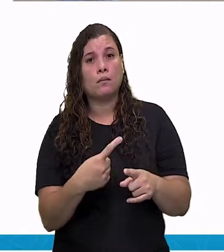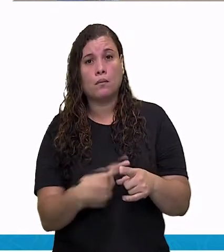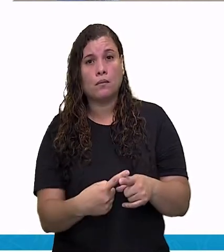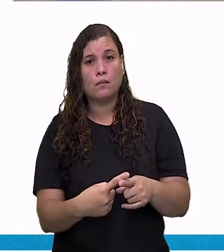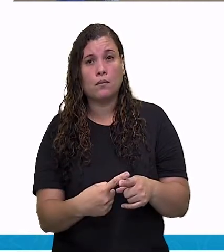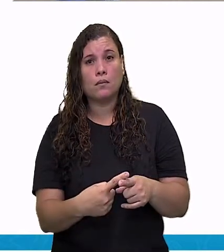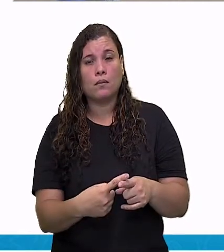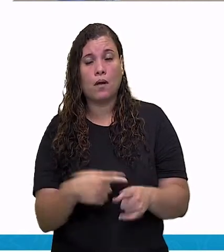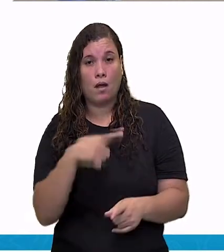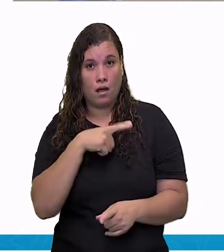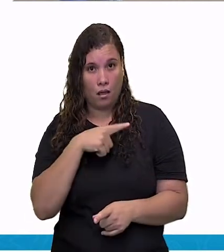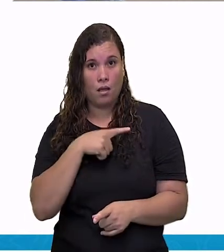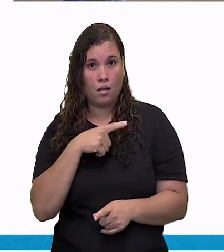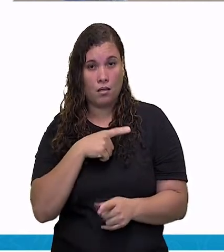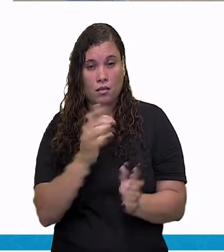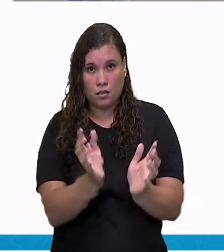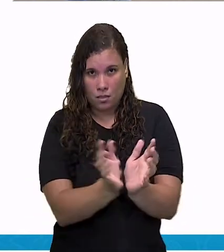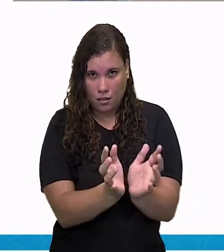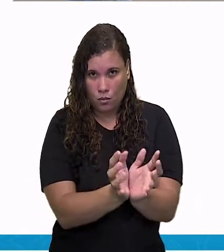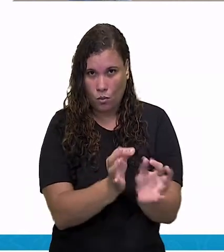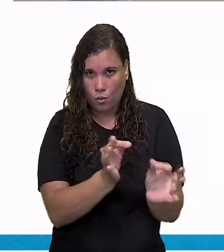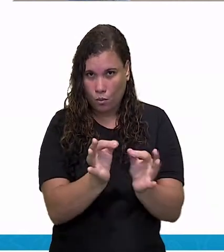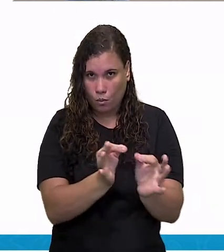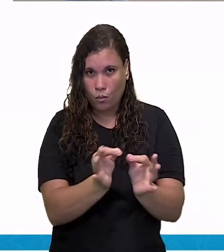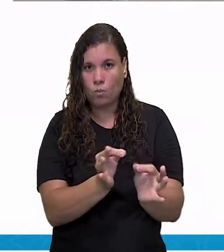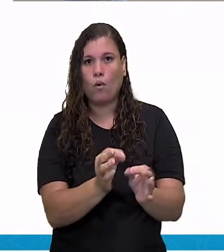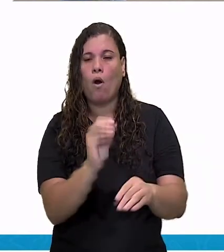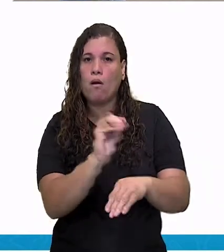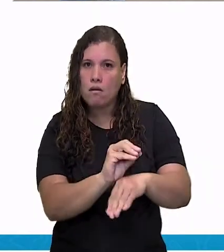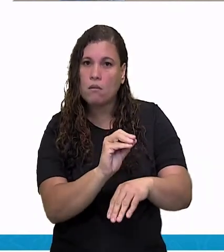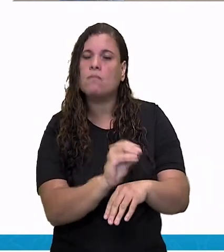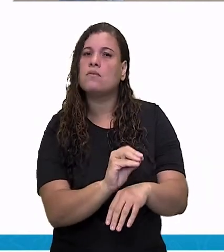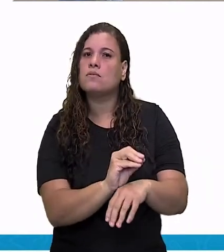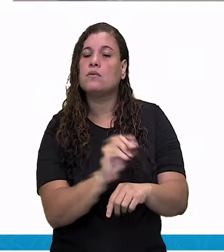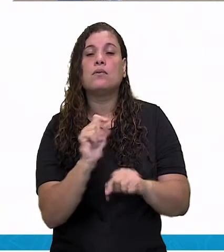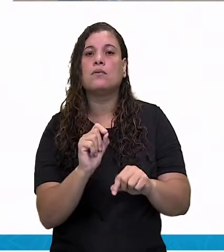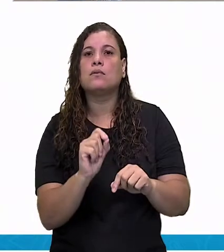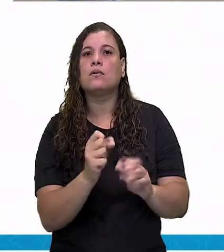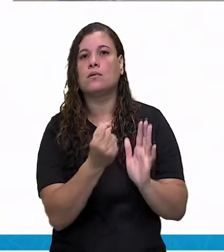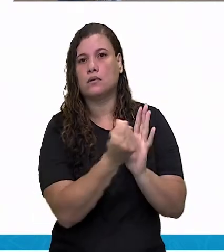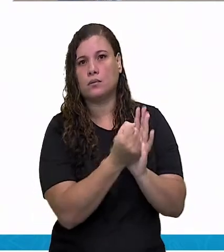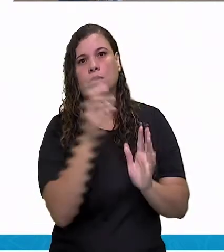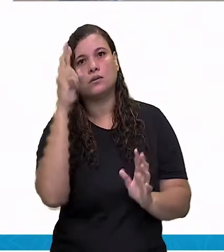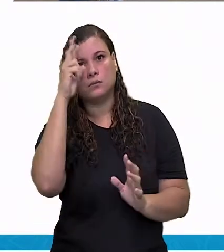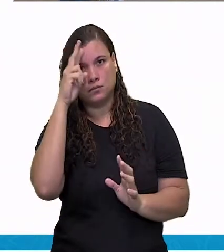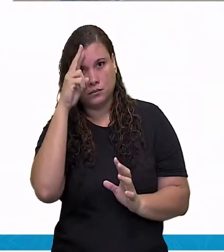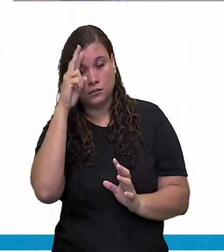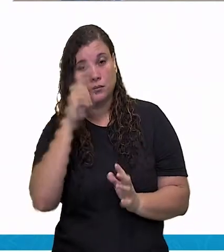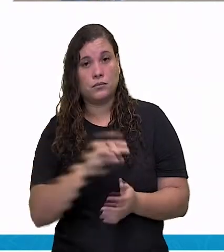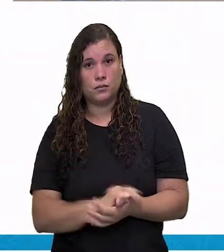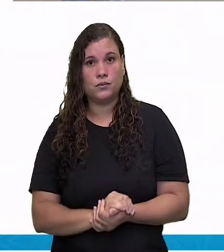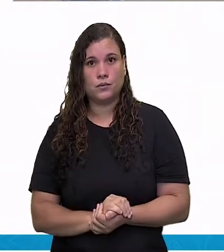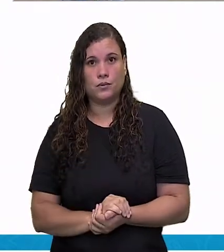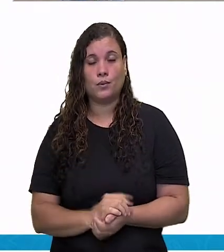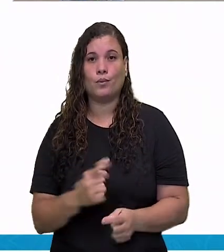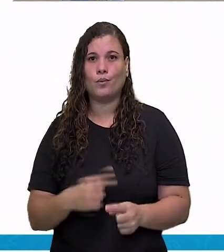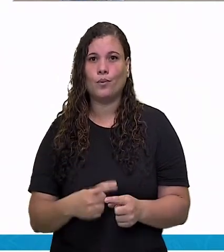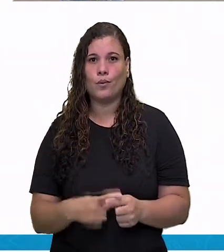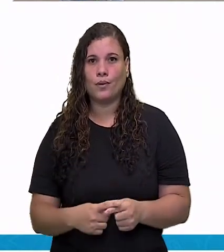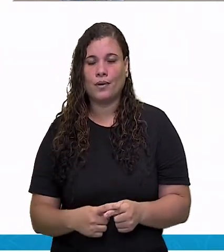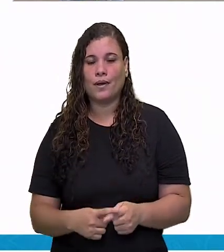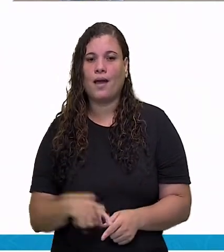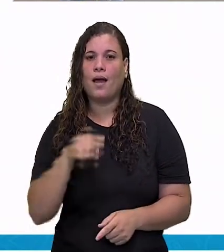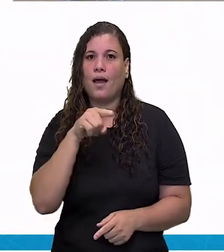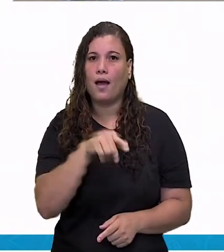do patrimônio histórico. Porque é através do patrimônio que a gente, do patrimônio histórico, que podemos conhecer a